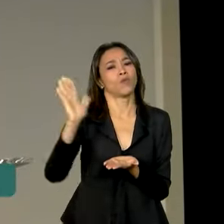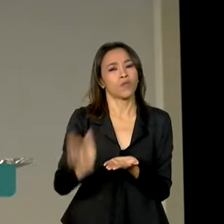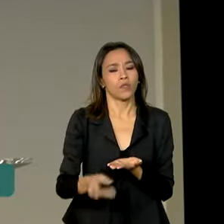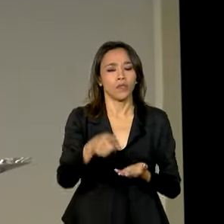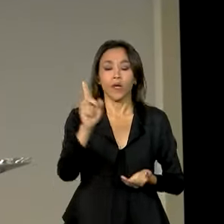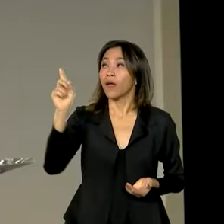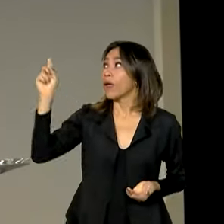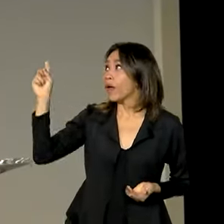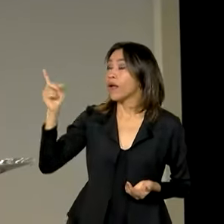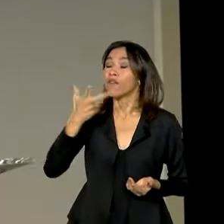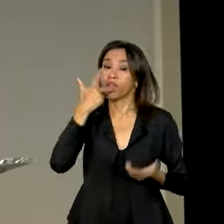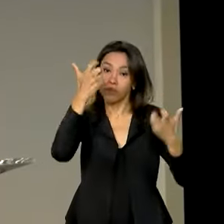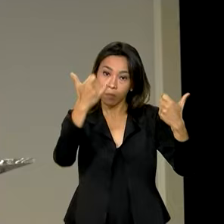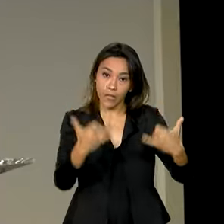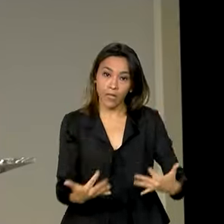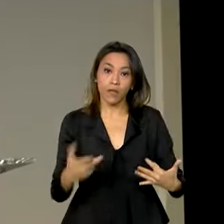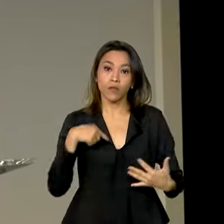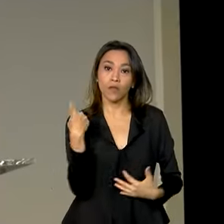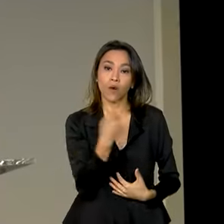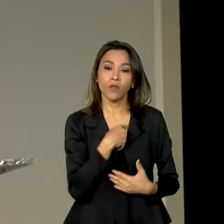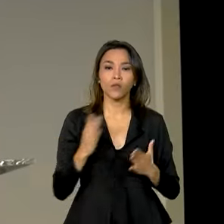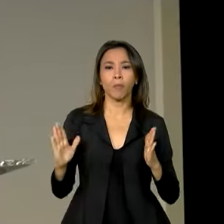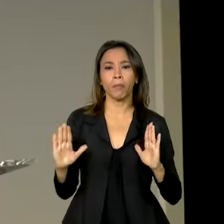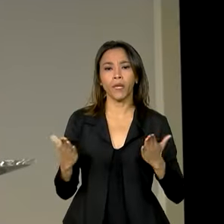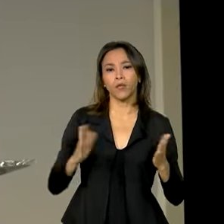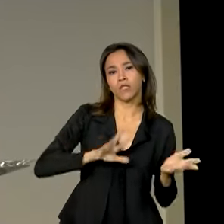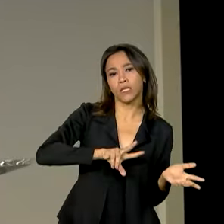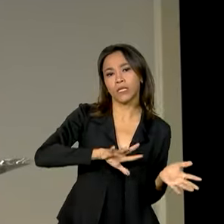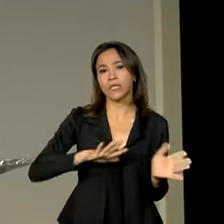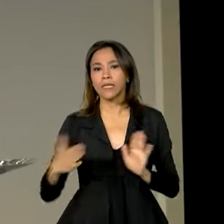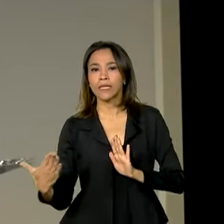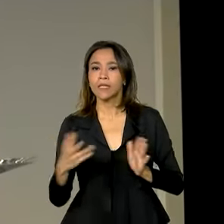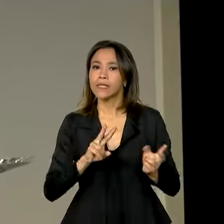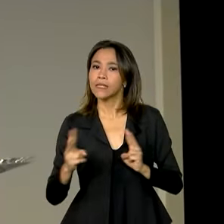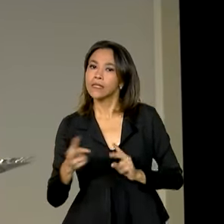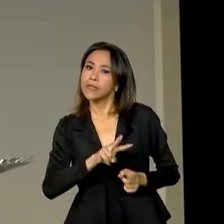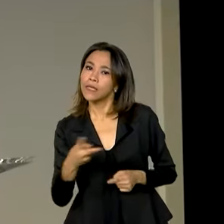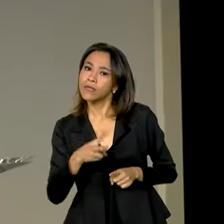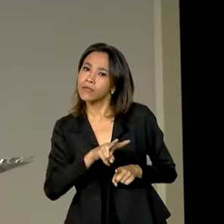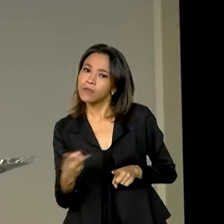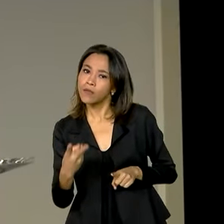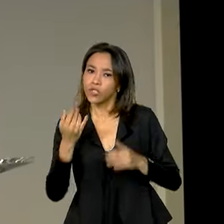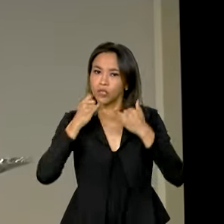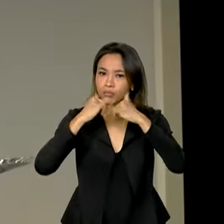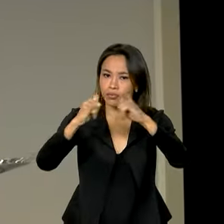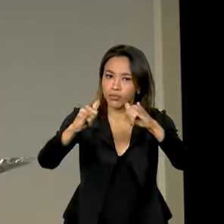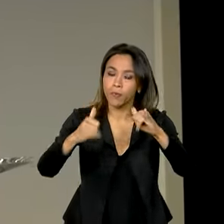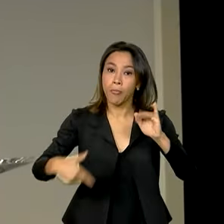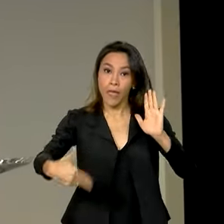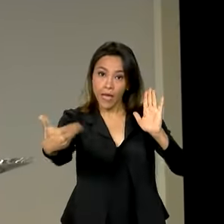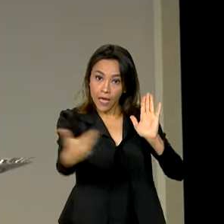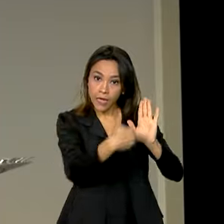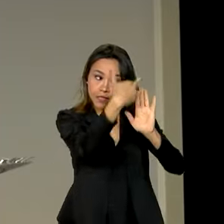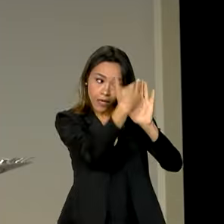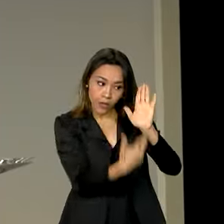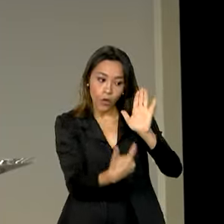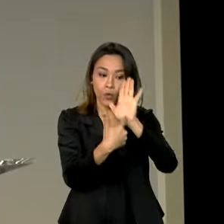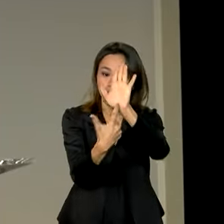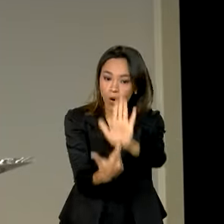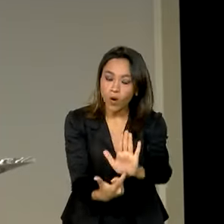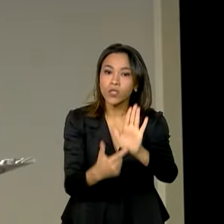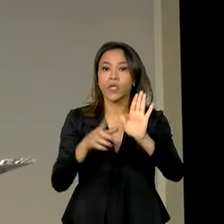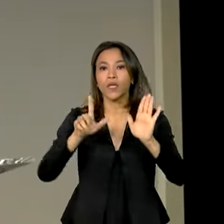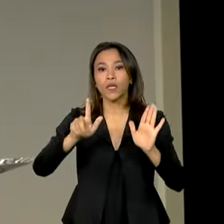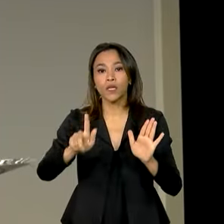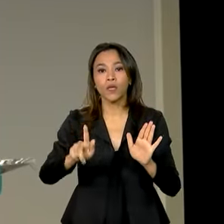sim, num momento de transição energética. O documento mostra que o desenvolvimento do gás passa por uma